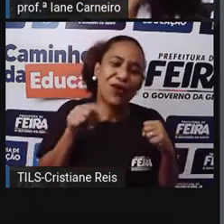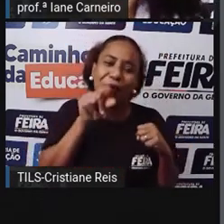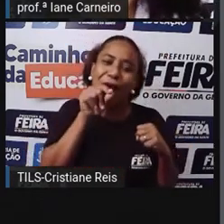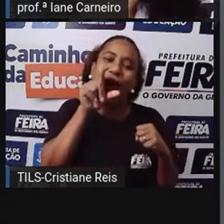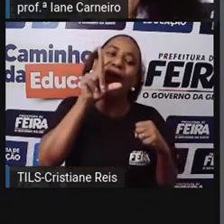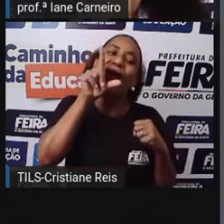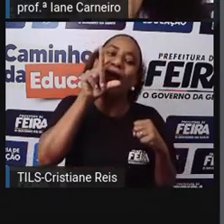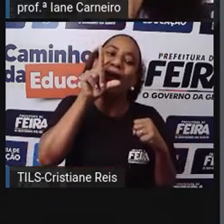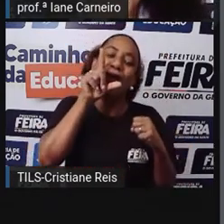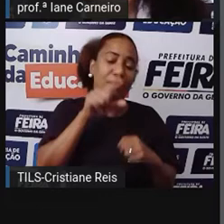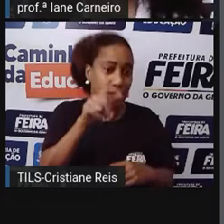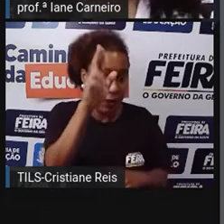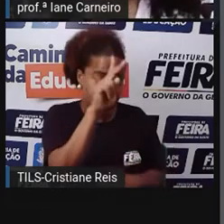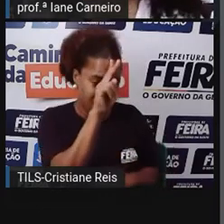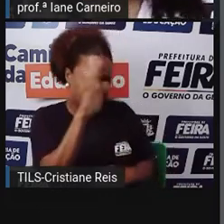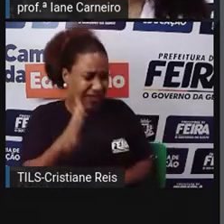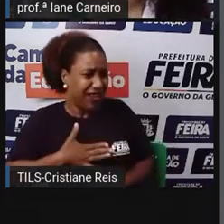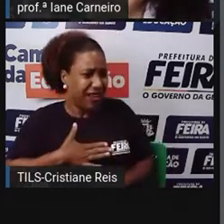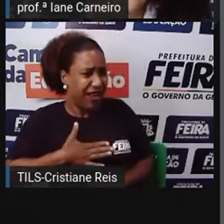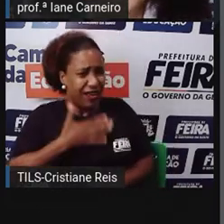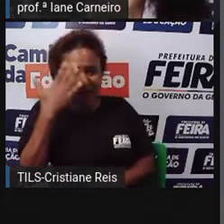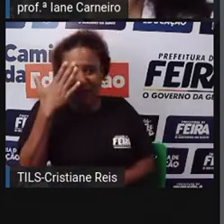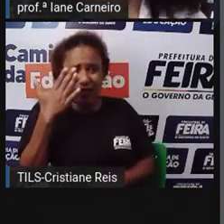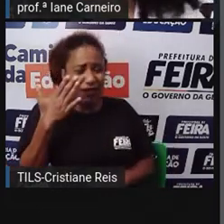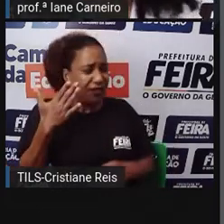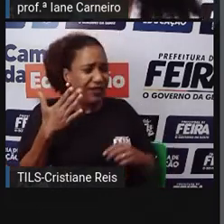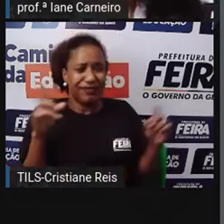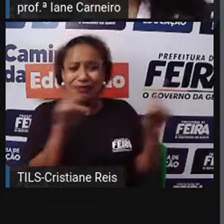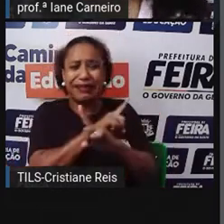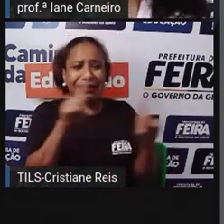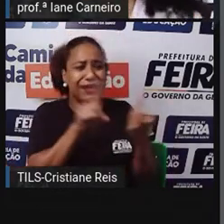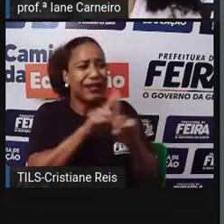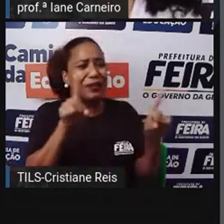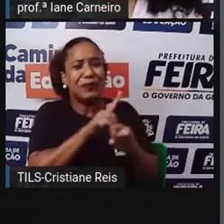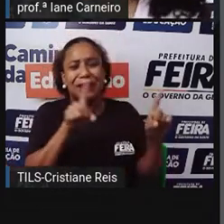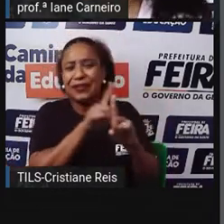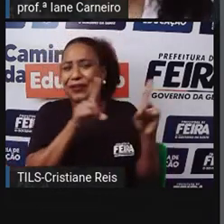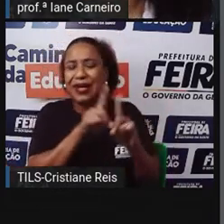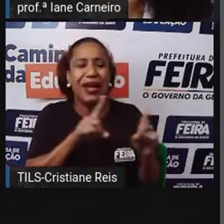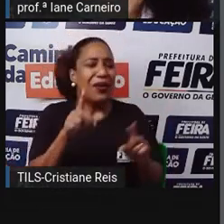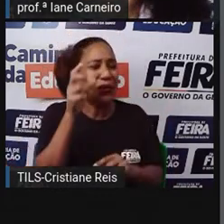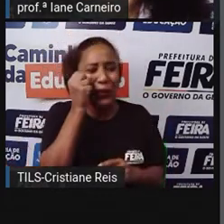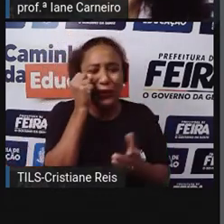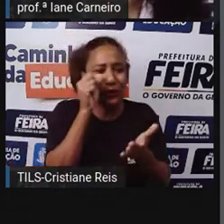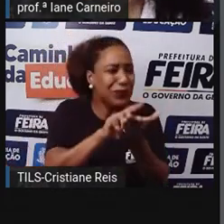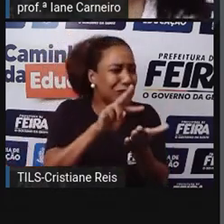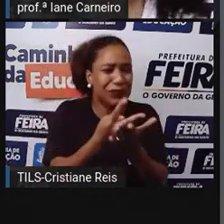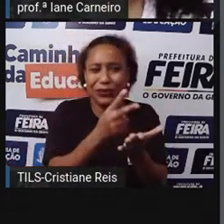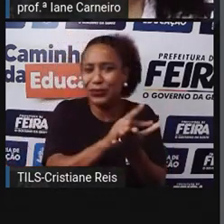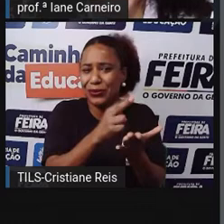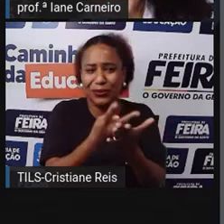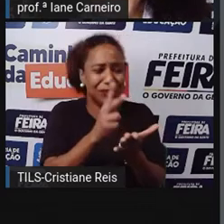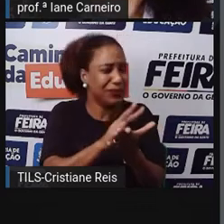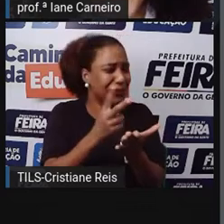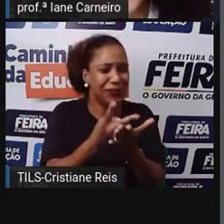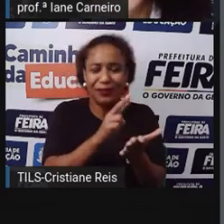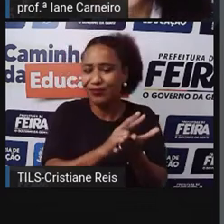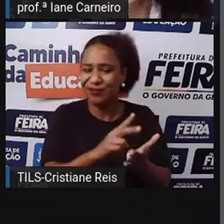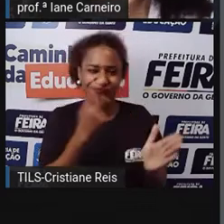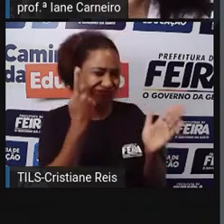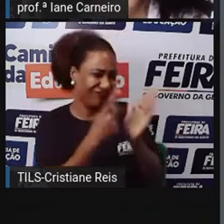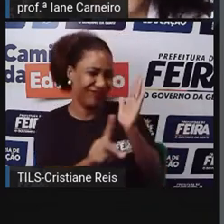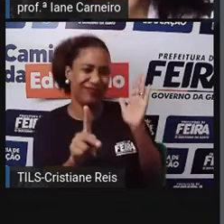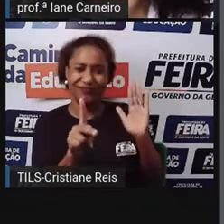Ela levou um susto. Ai não, é muito barulho, não me deixa dormir, sai fora!